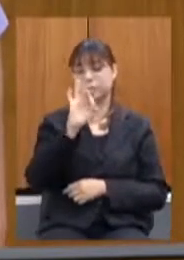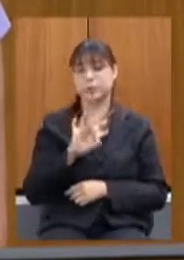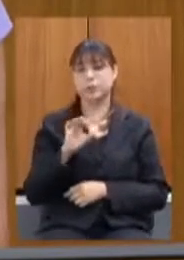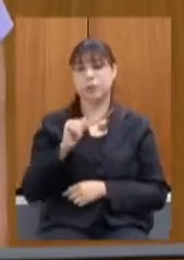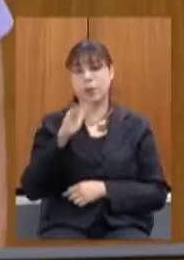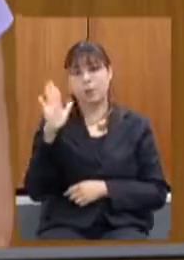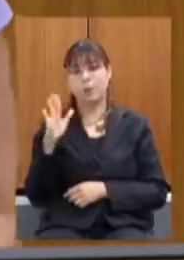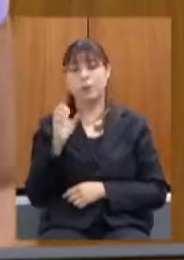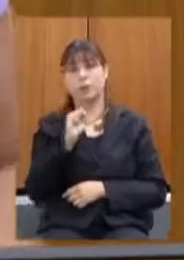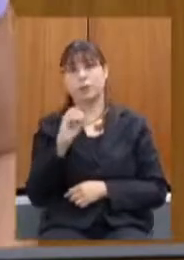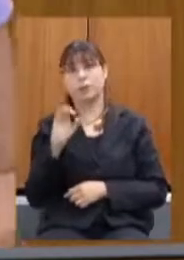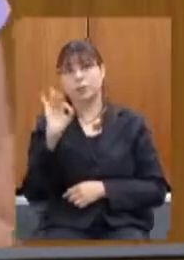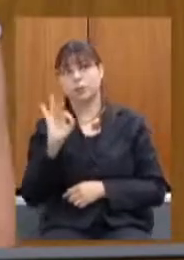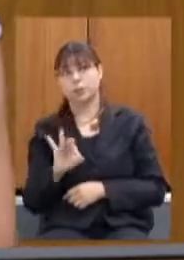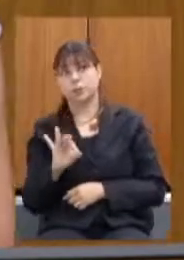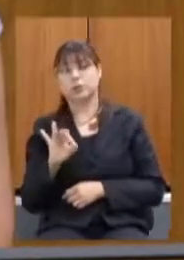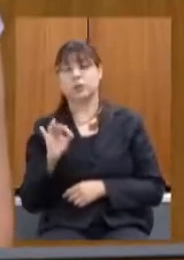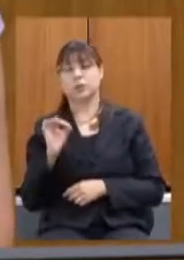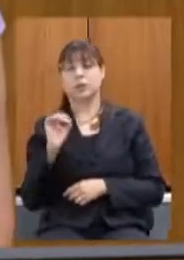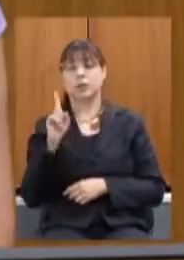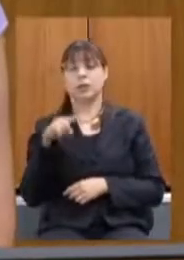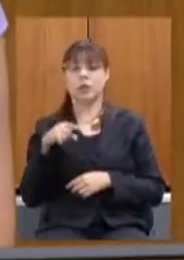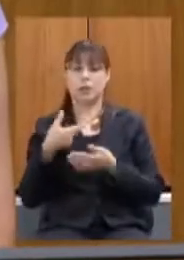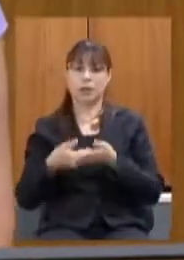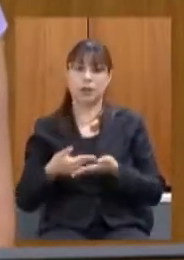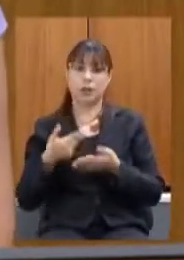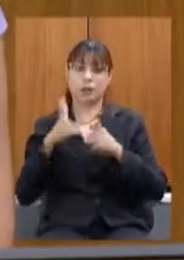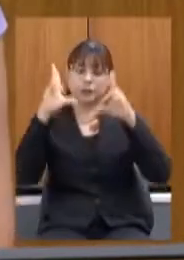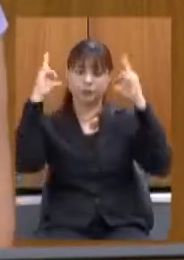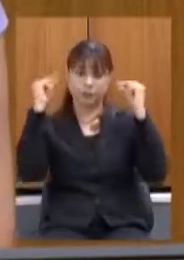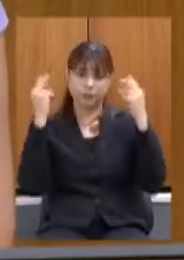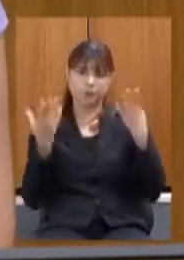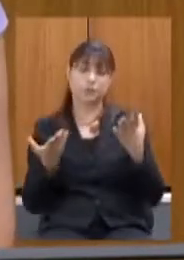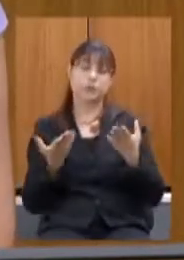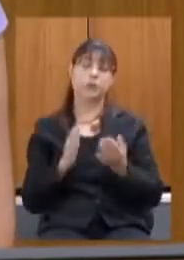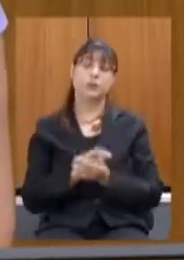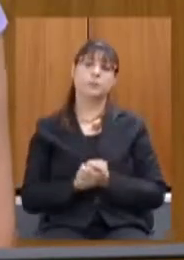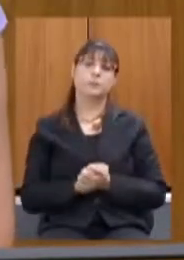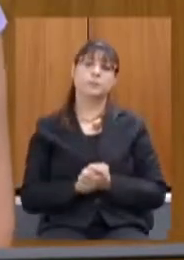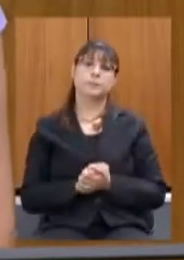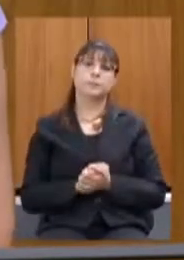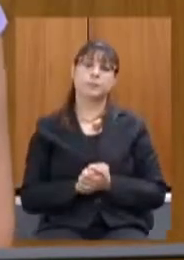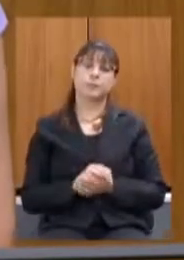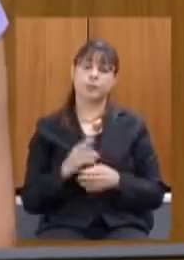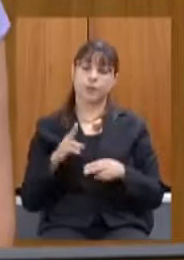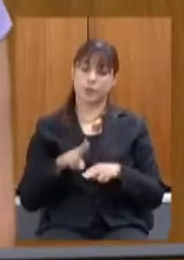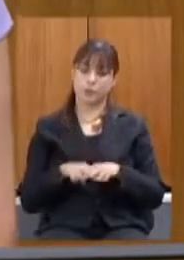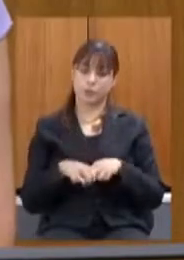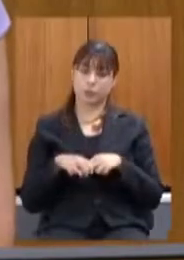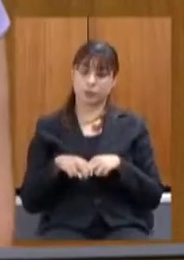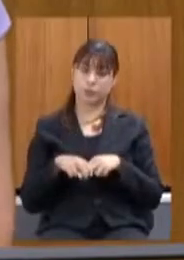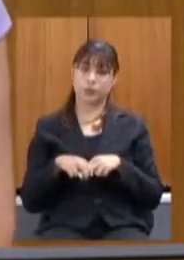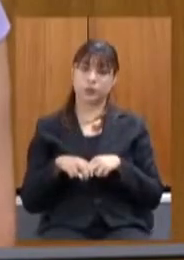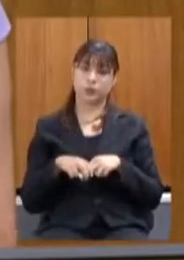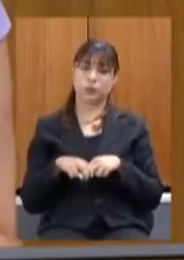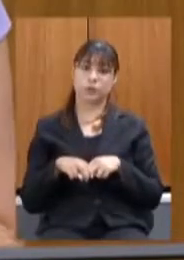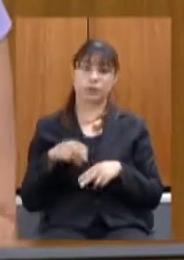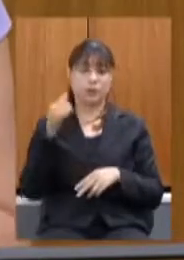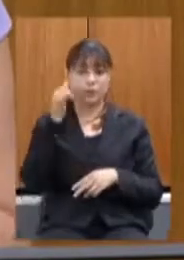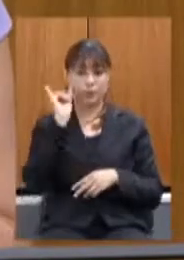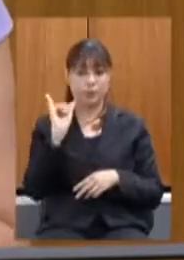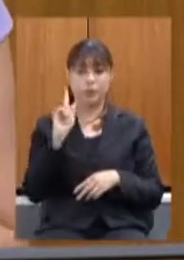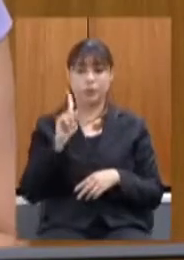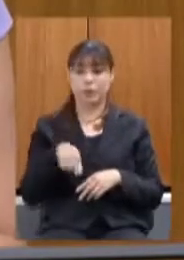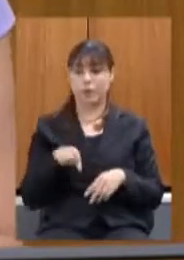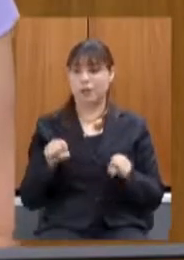80% dos leitos de enfermaria e com tudo isso não houve um colapso do sistema de